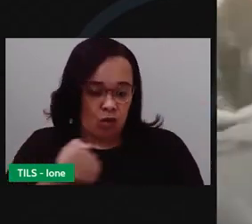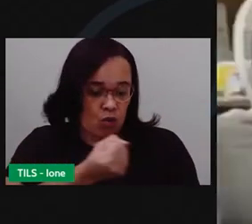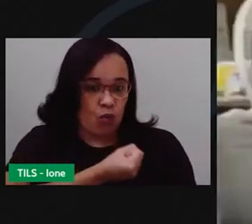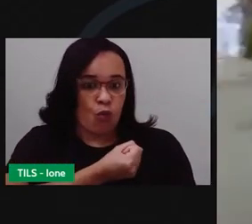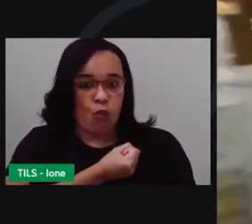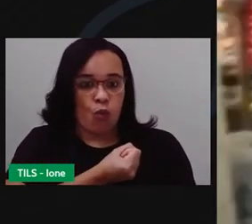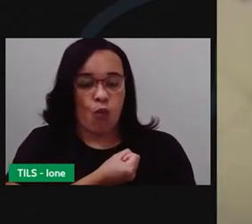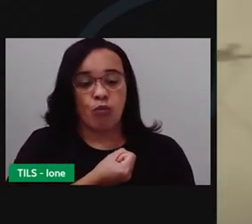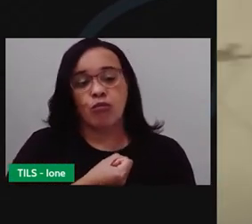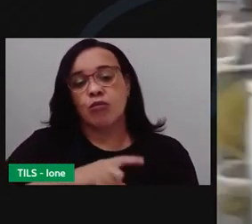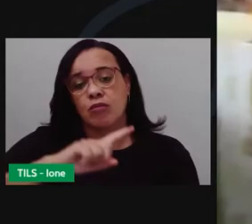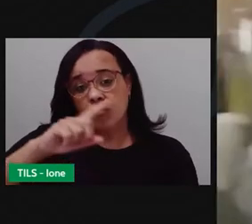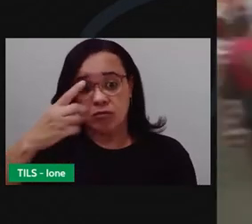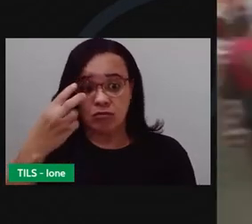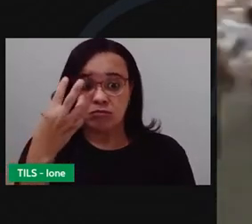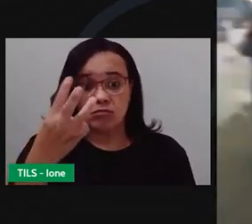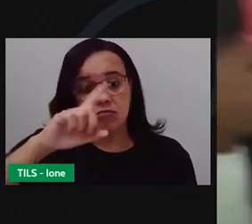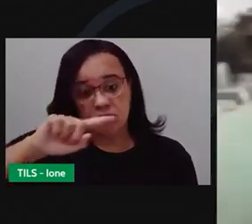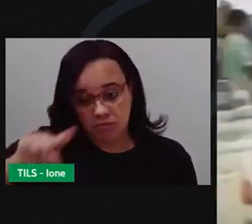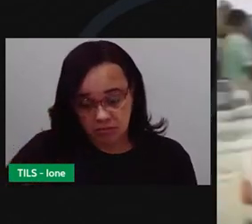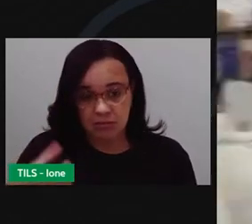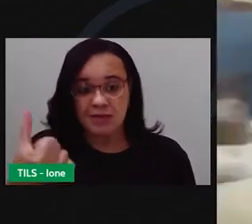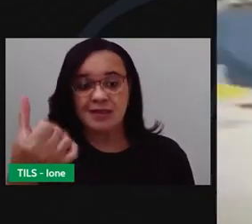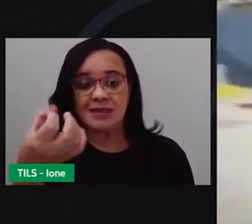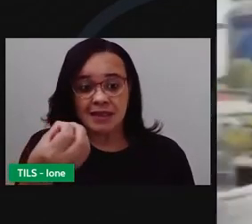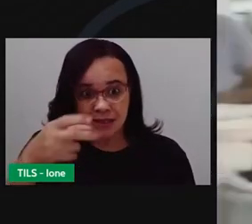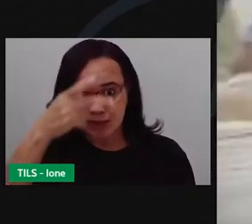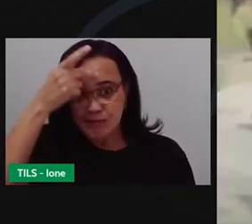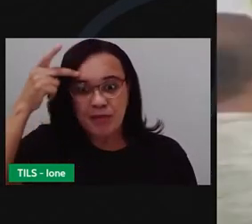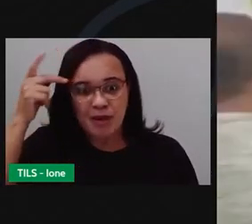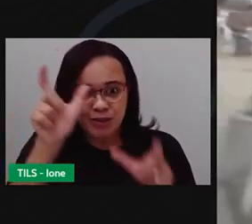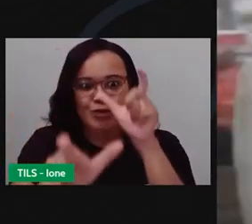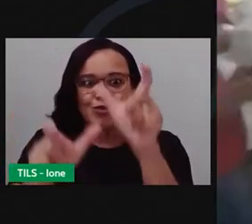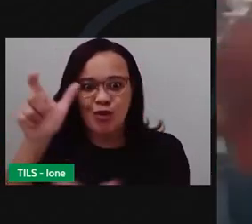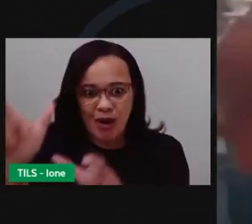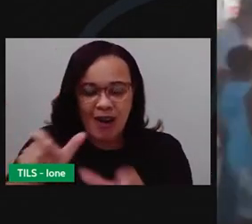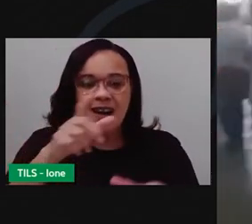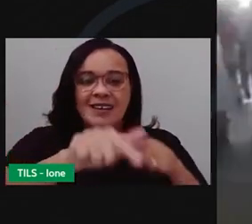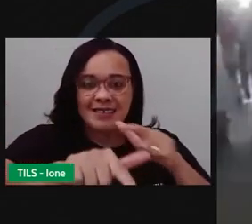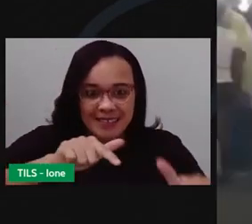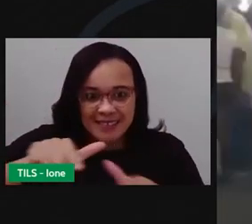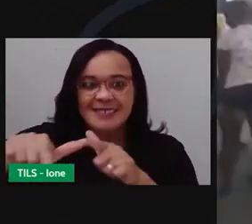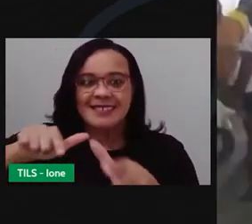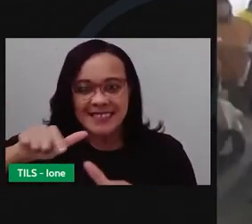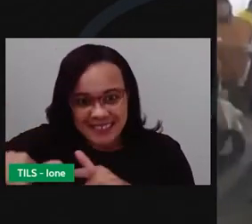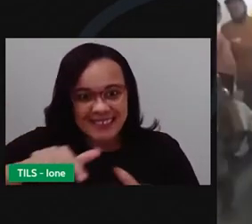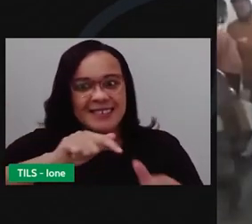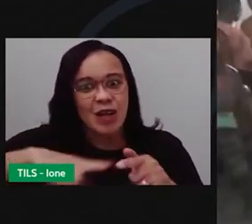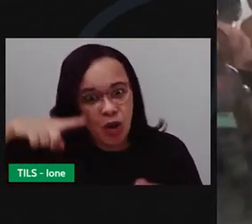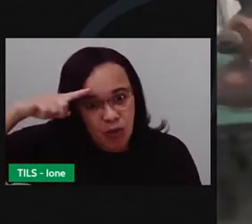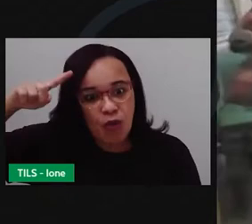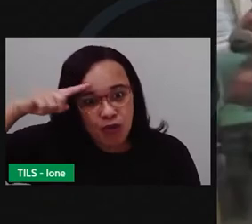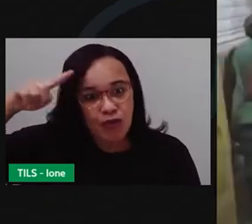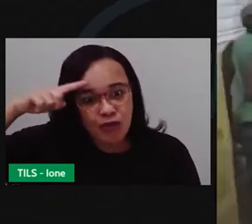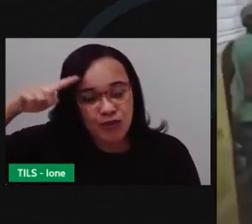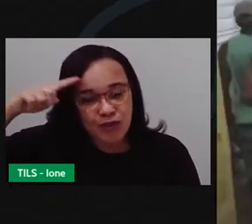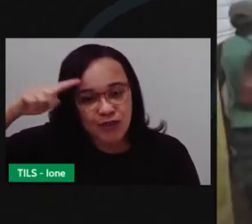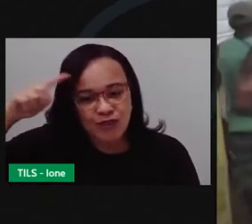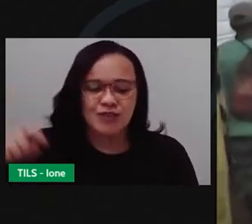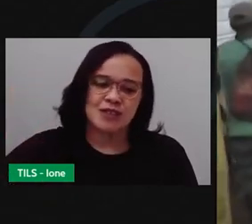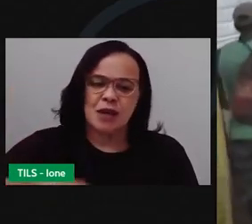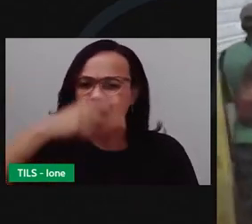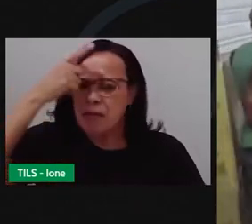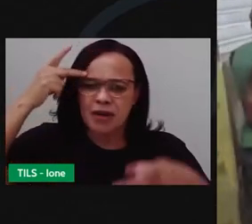.600 feirantes, atendendo a pelo menos 3 mil clientes todos os dias. Esse vai e vem de gente faz